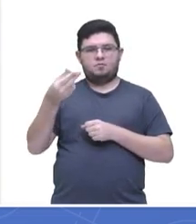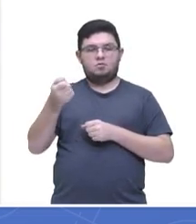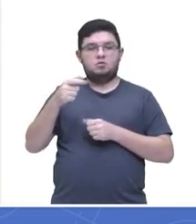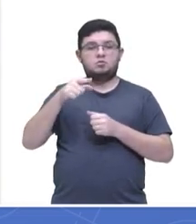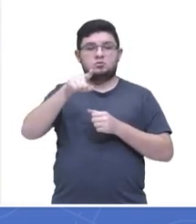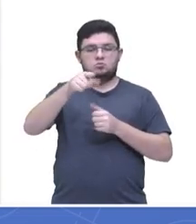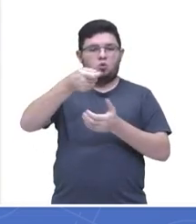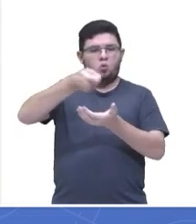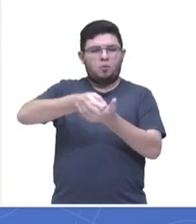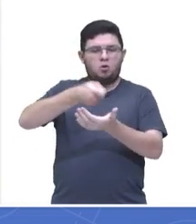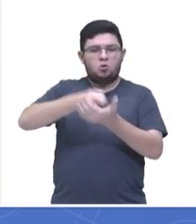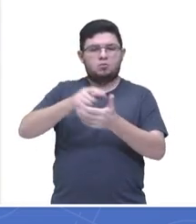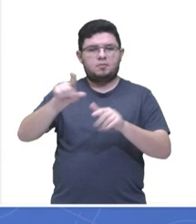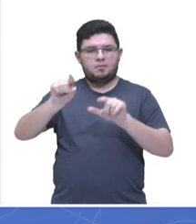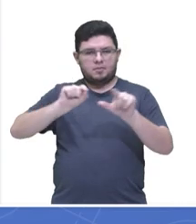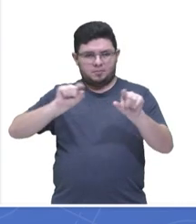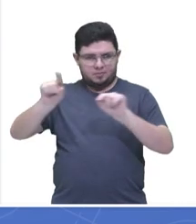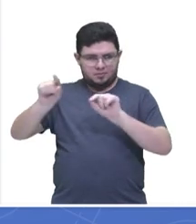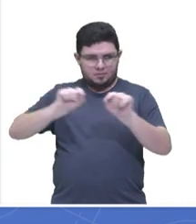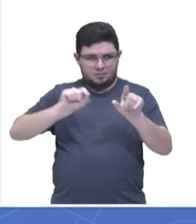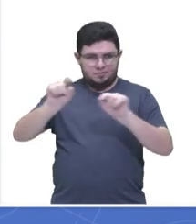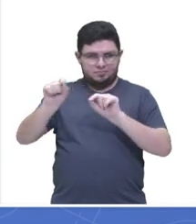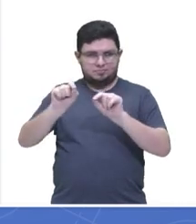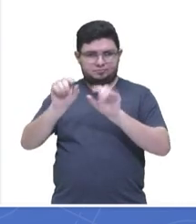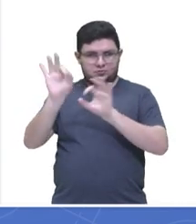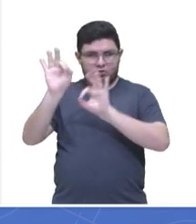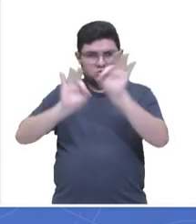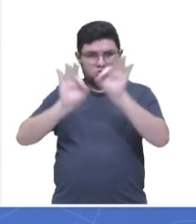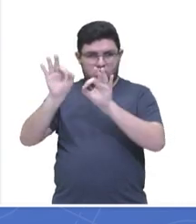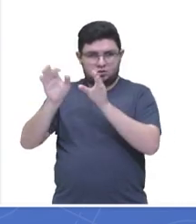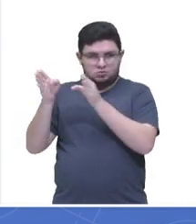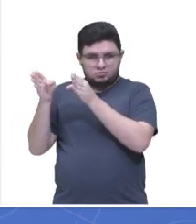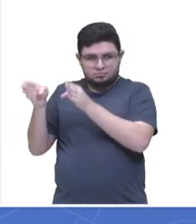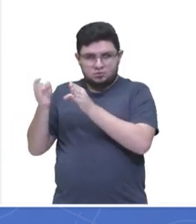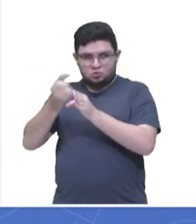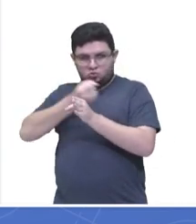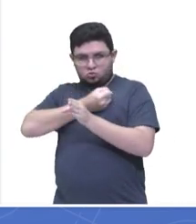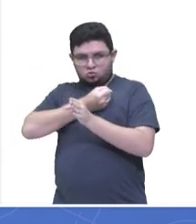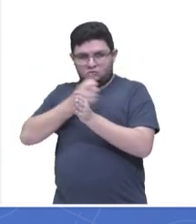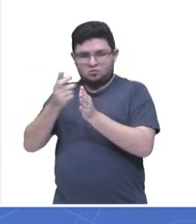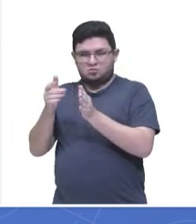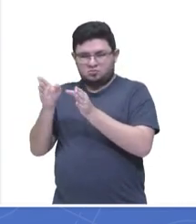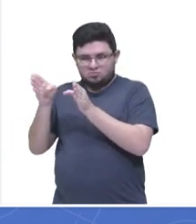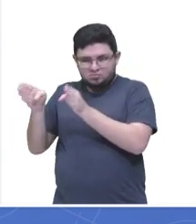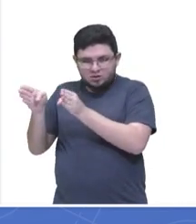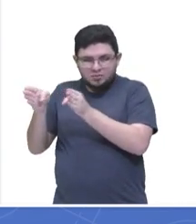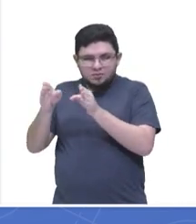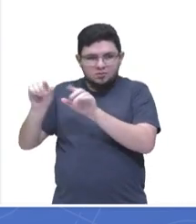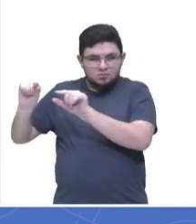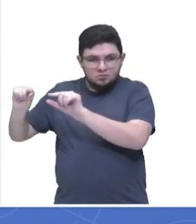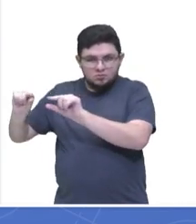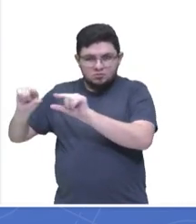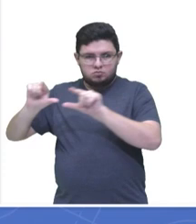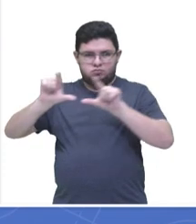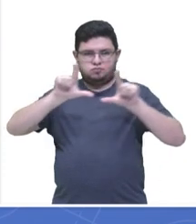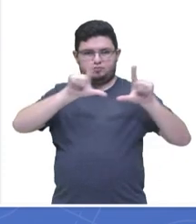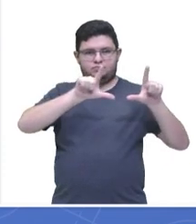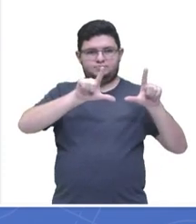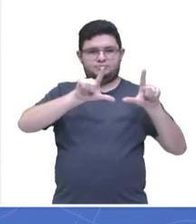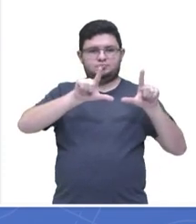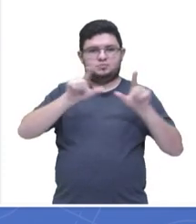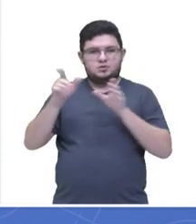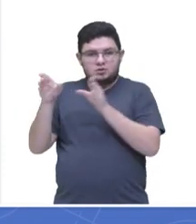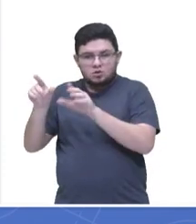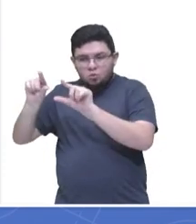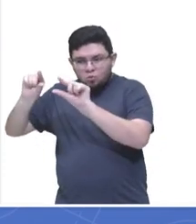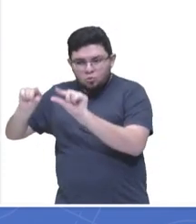pegar os elementos e colocá-los todos em ordem crescente, quer dizer, do menor para o maior, para, então,